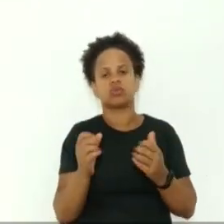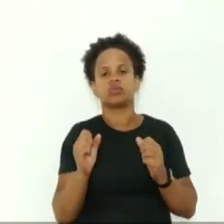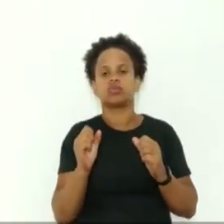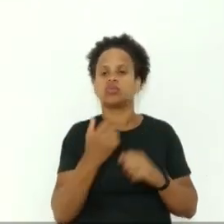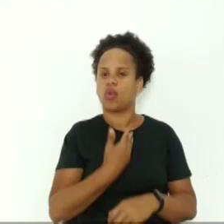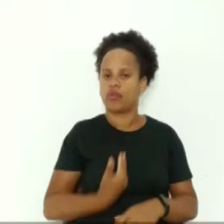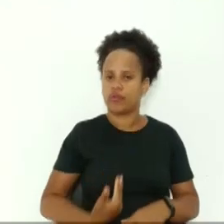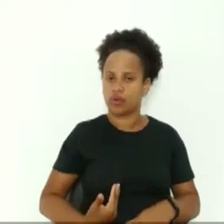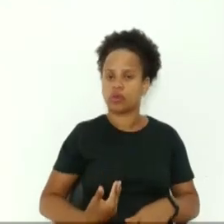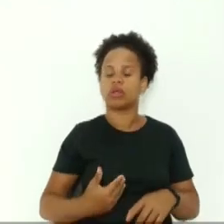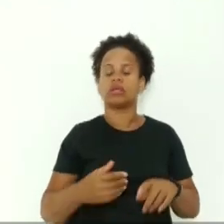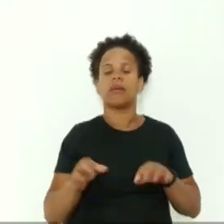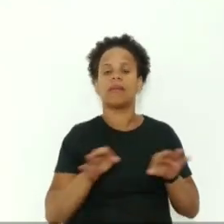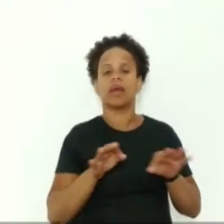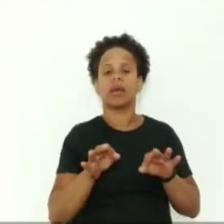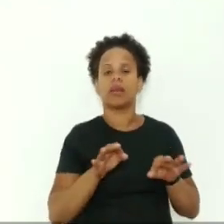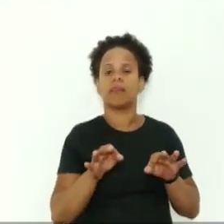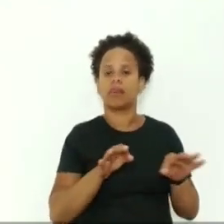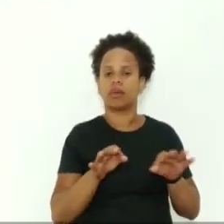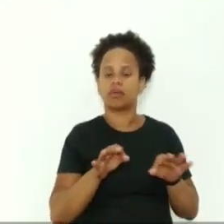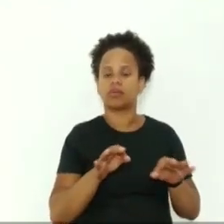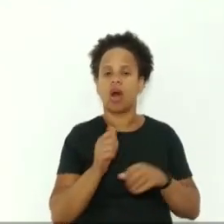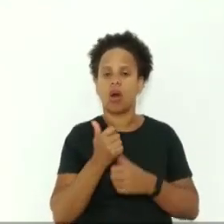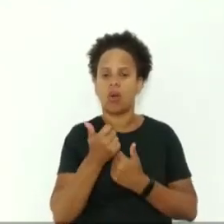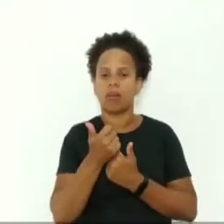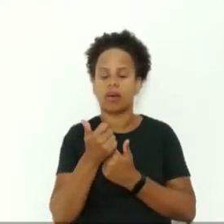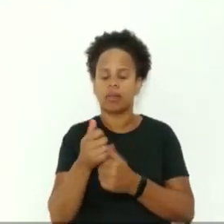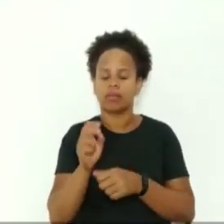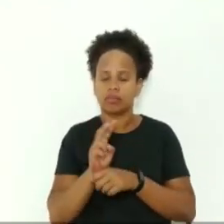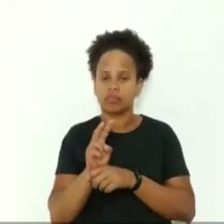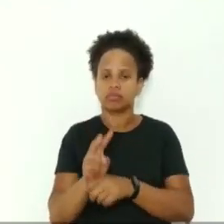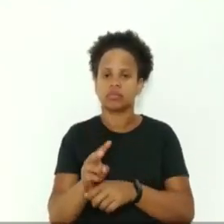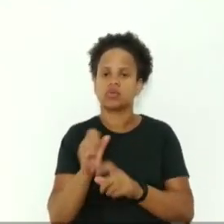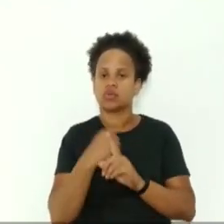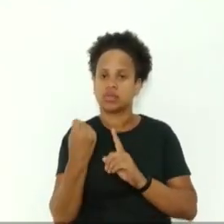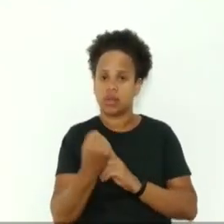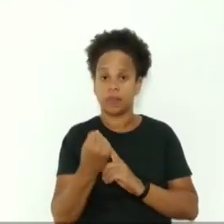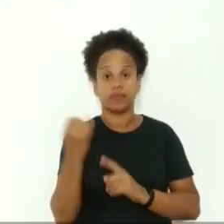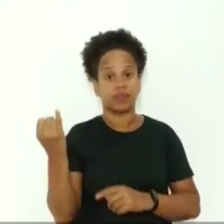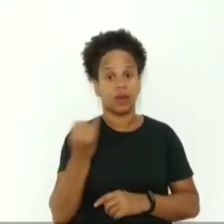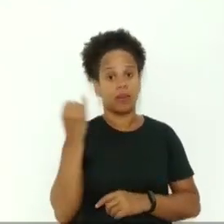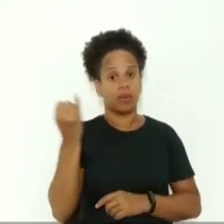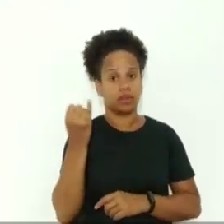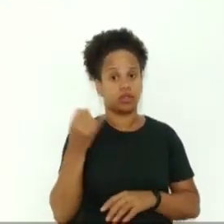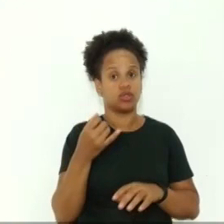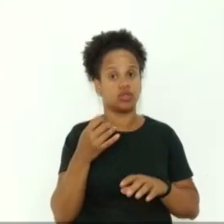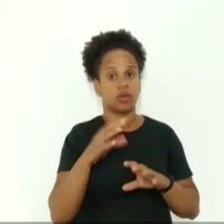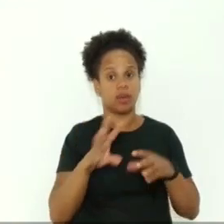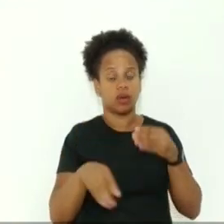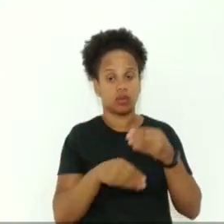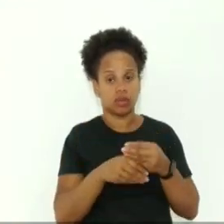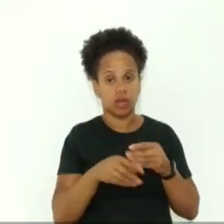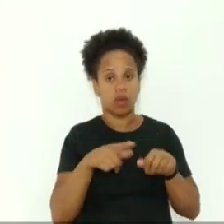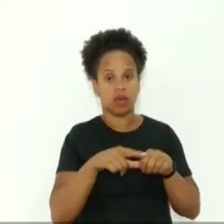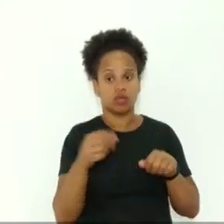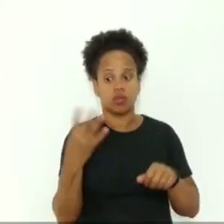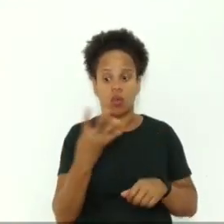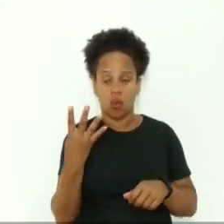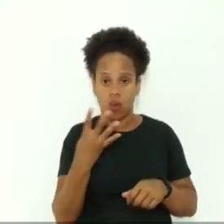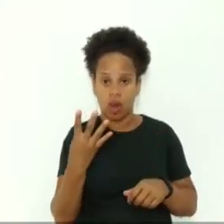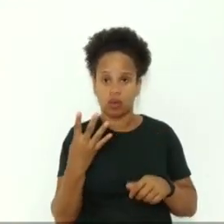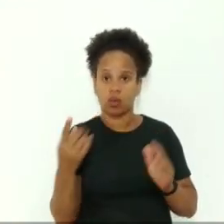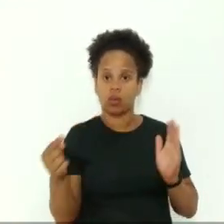a um plano de acompanhamento social. Ressalta-se a importância da inclusão do artigo 4º, destinado à